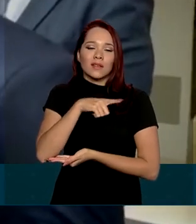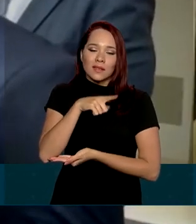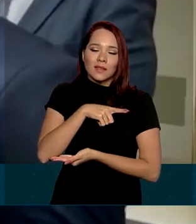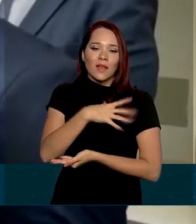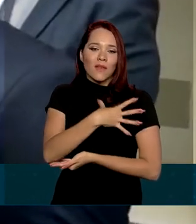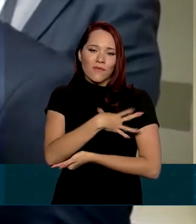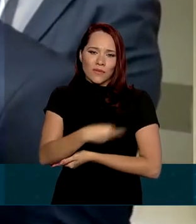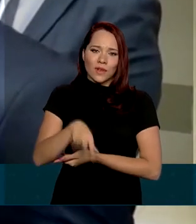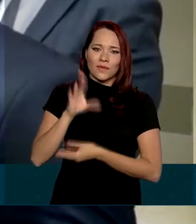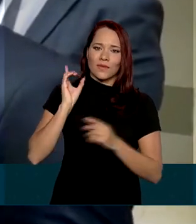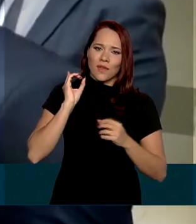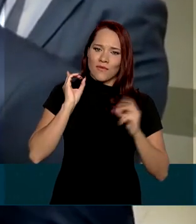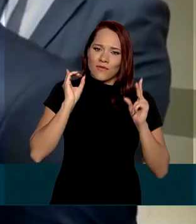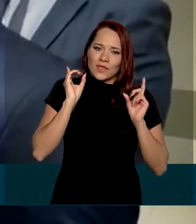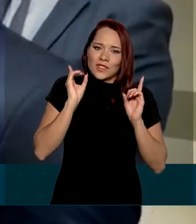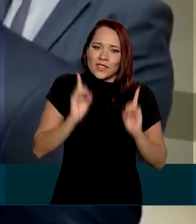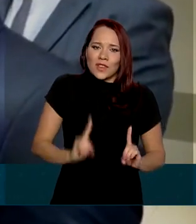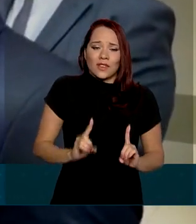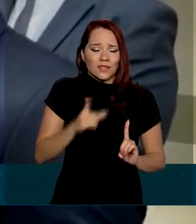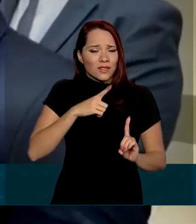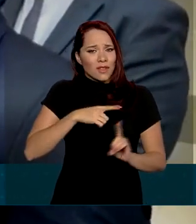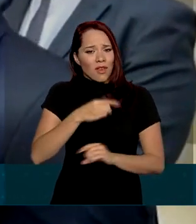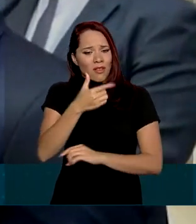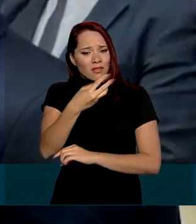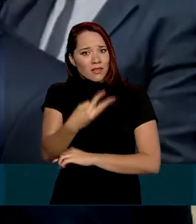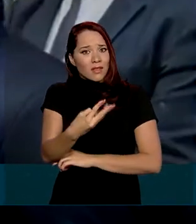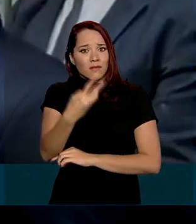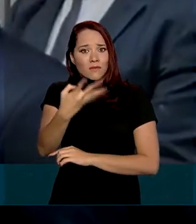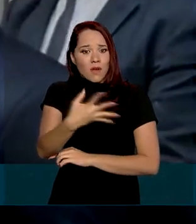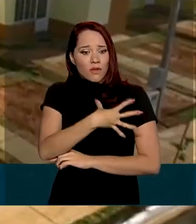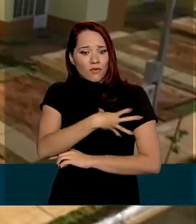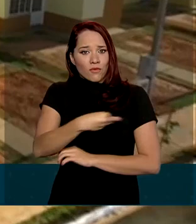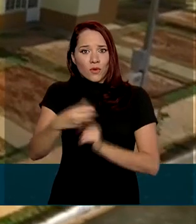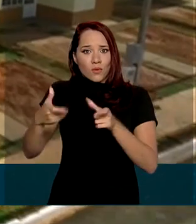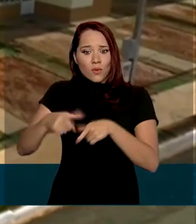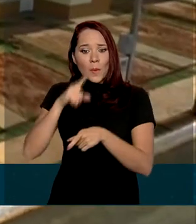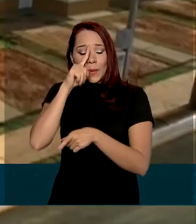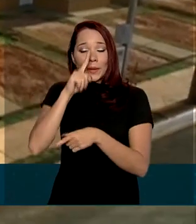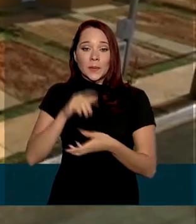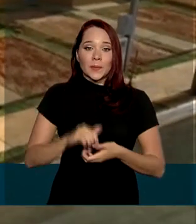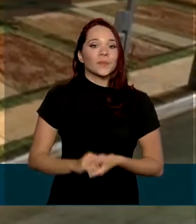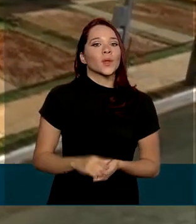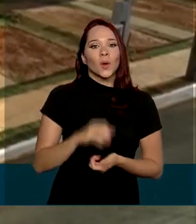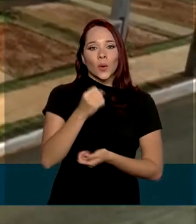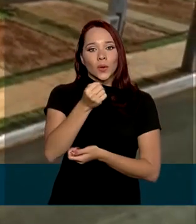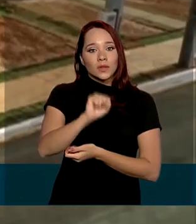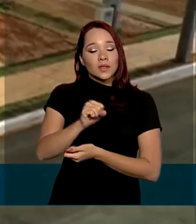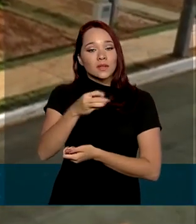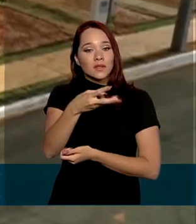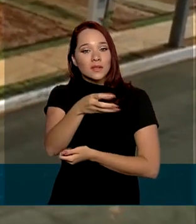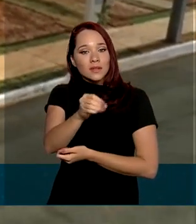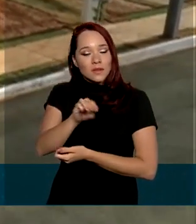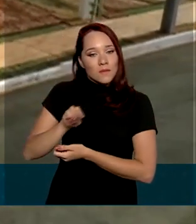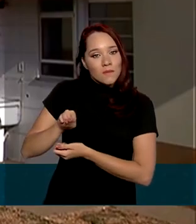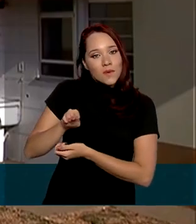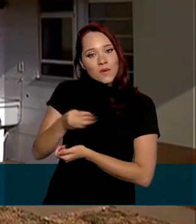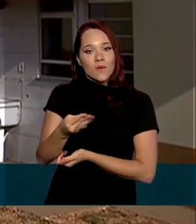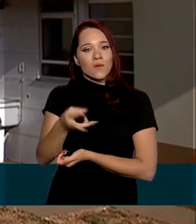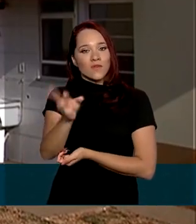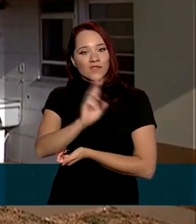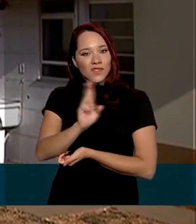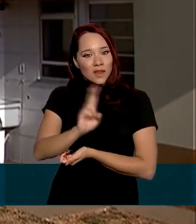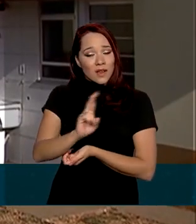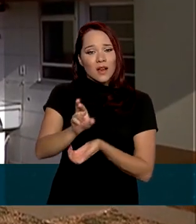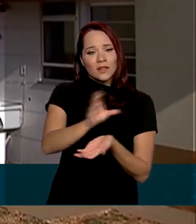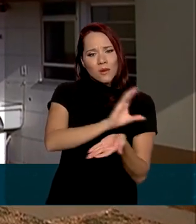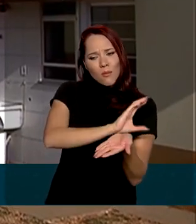deficientes, que têm 3, 4 filhos, moravam em áreas de risco. 830 milhões de reais já